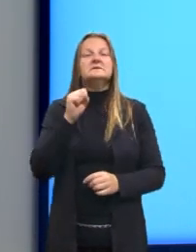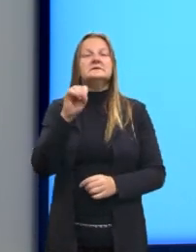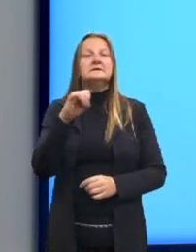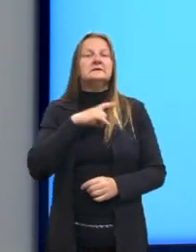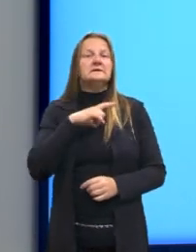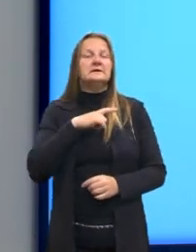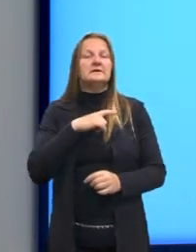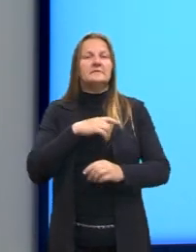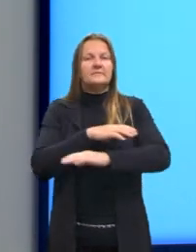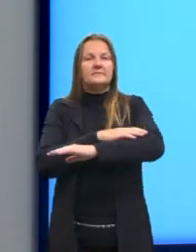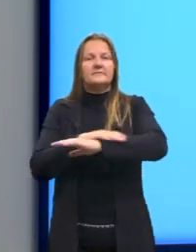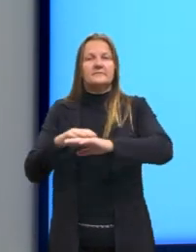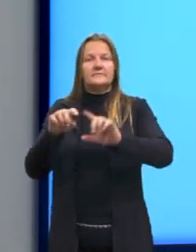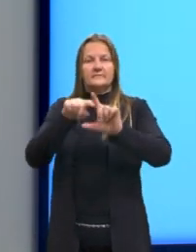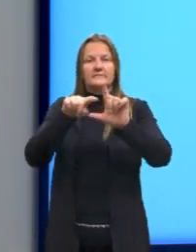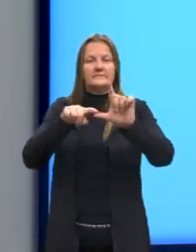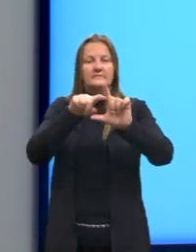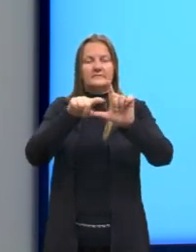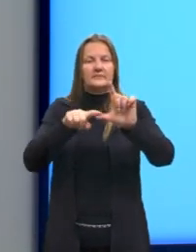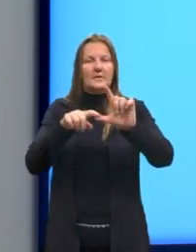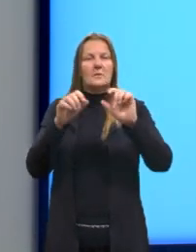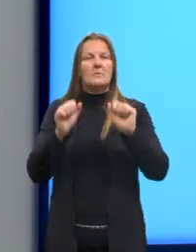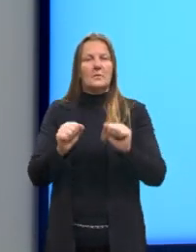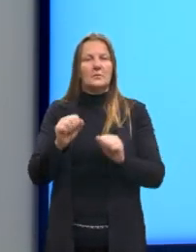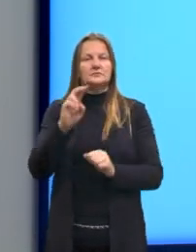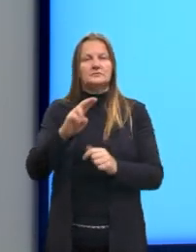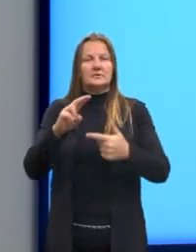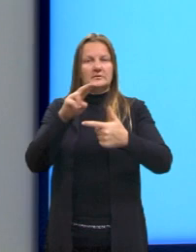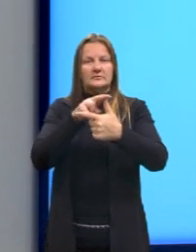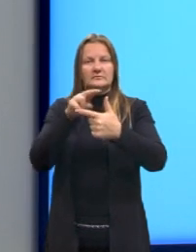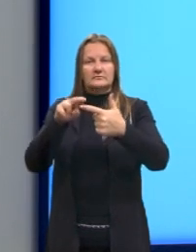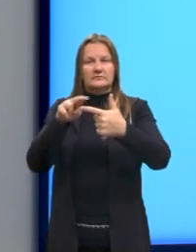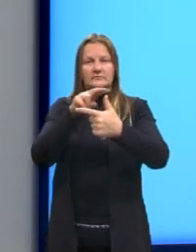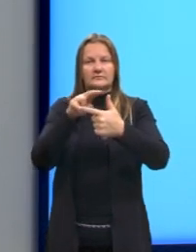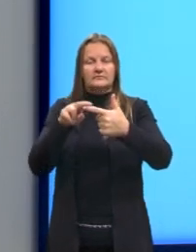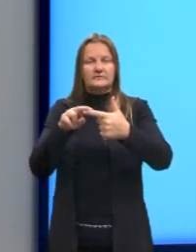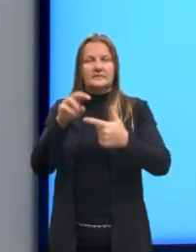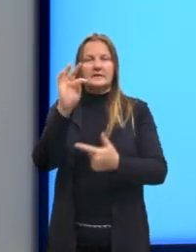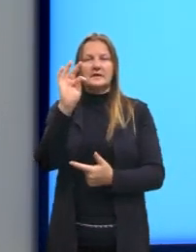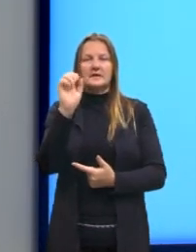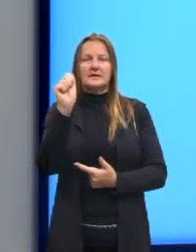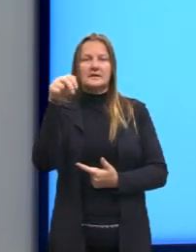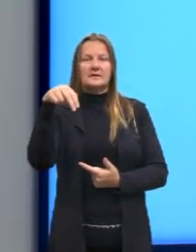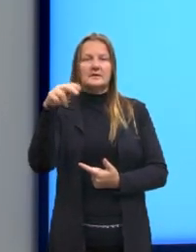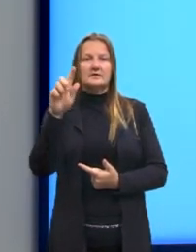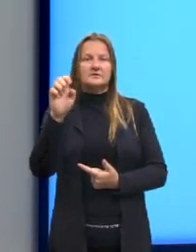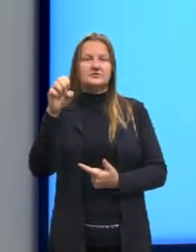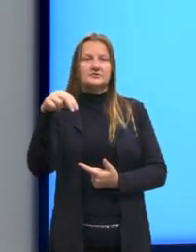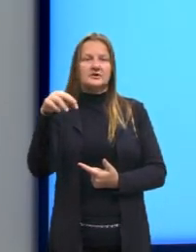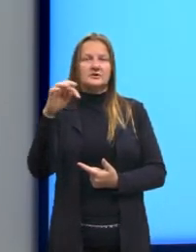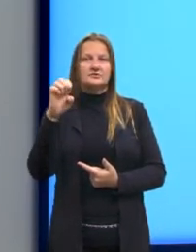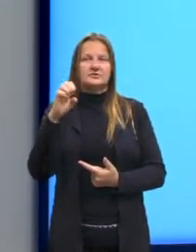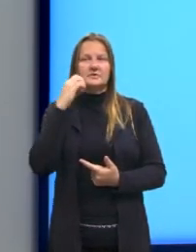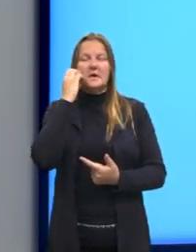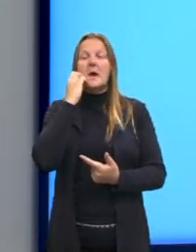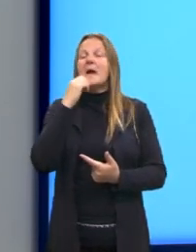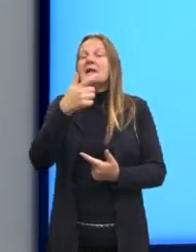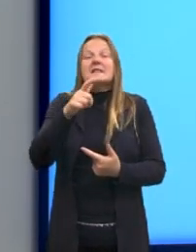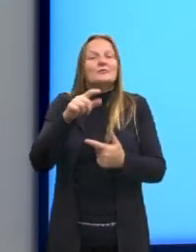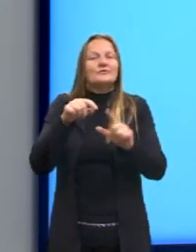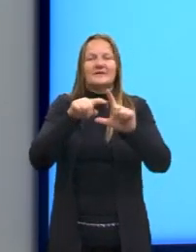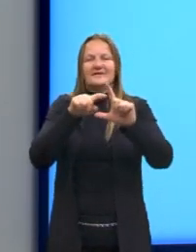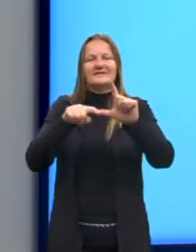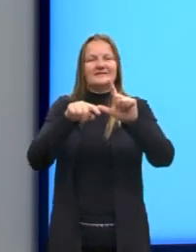temos esse ângulo, a gente pode utilizar a tangente dele. Mas, não é o caso, né, nós não temos o ângulo,